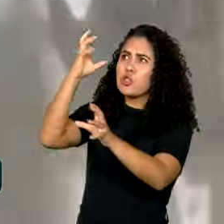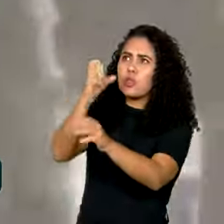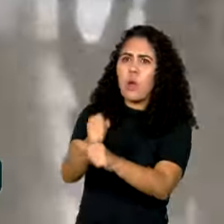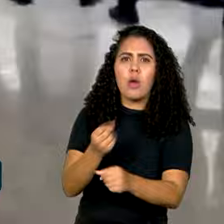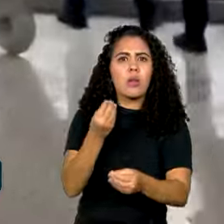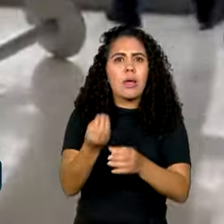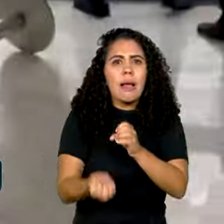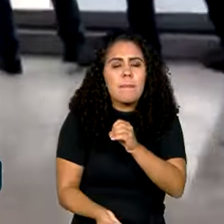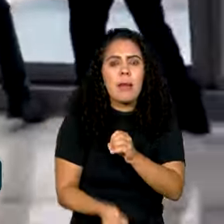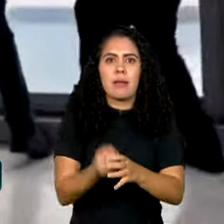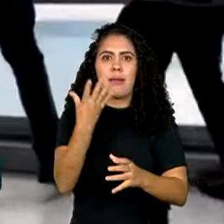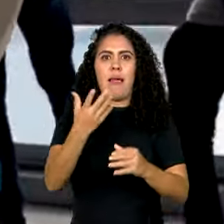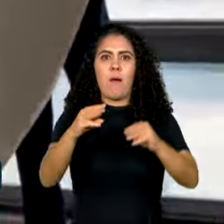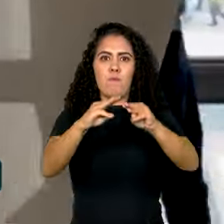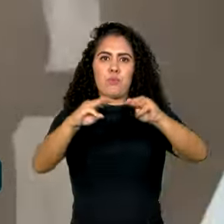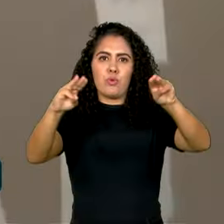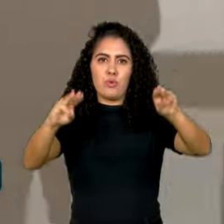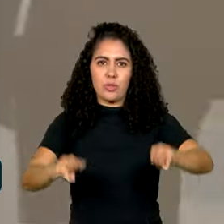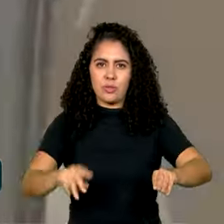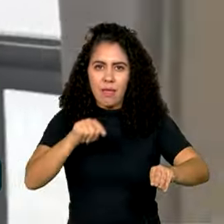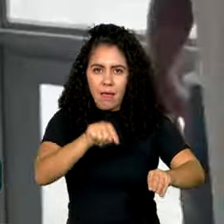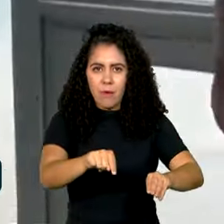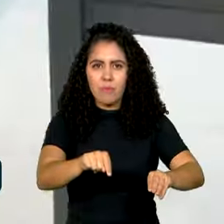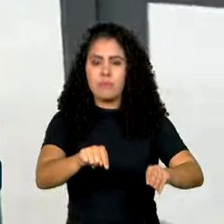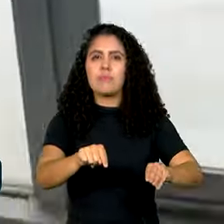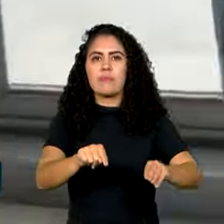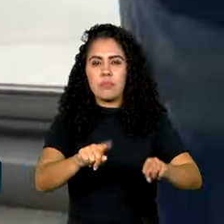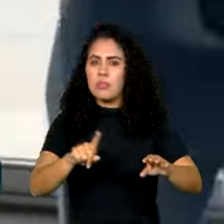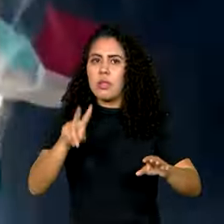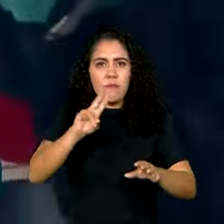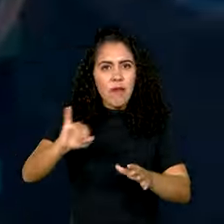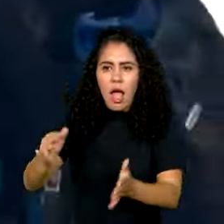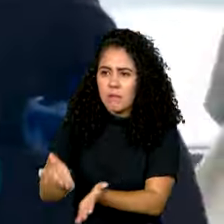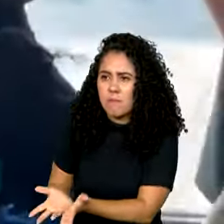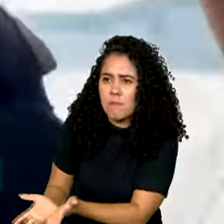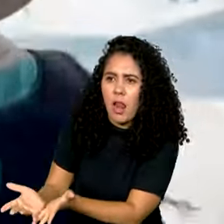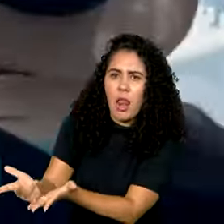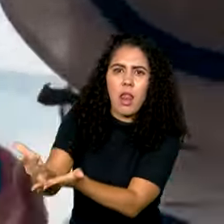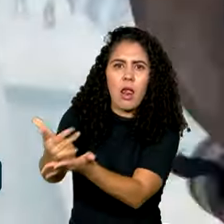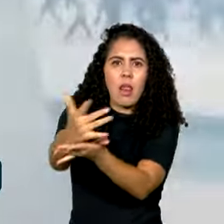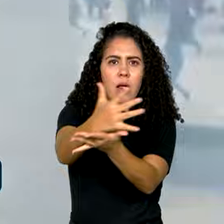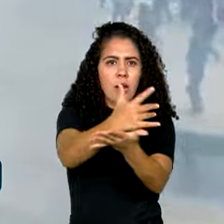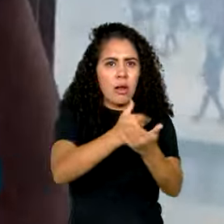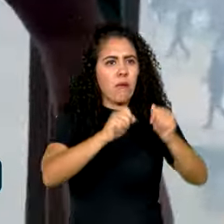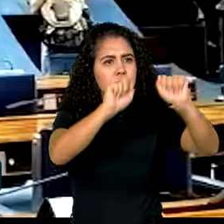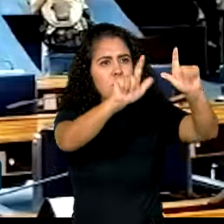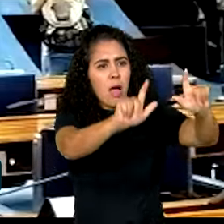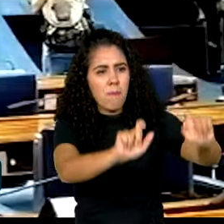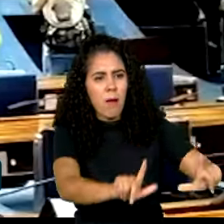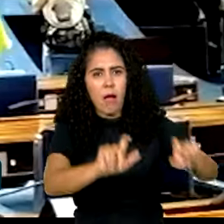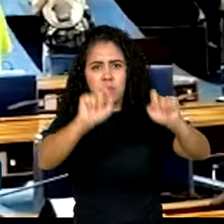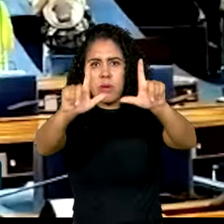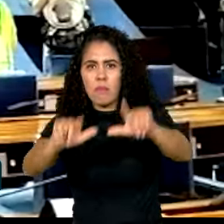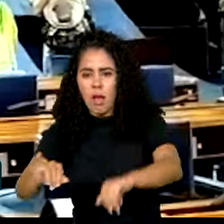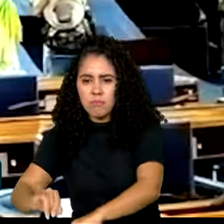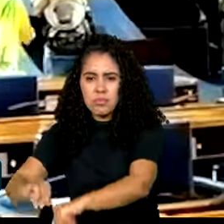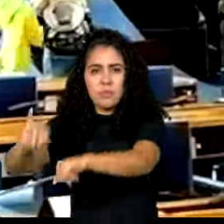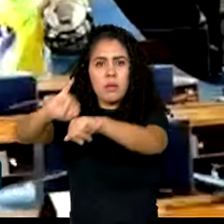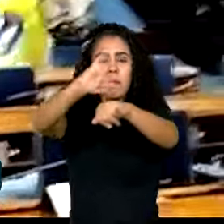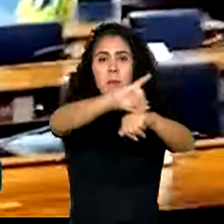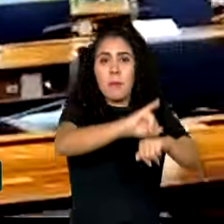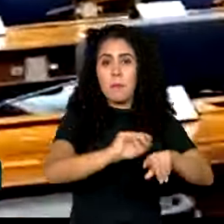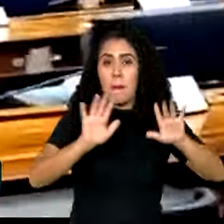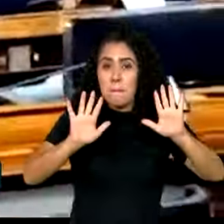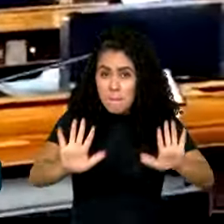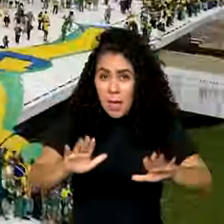museu e que vai acolher a tudo, porque é necessário acolher a tudo. Mas foi aquele fatídico 8